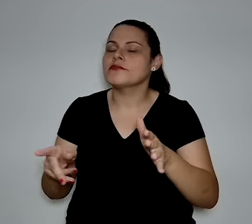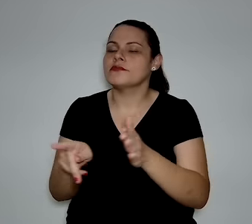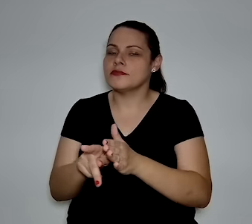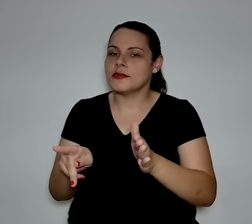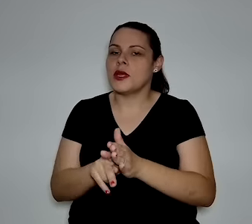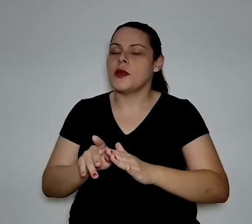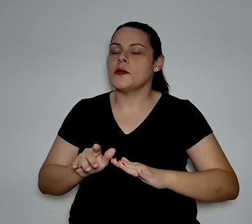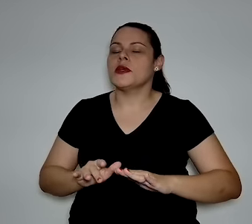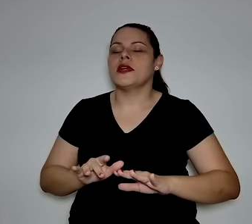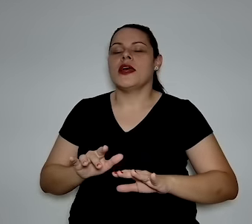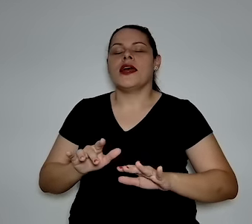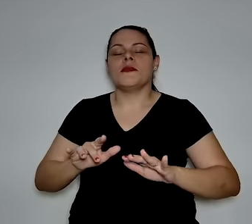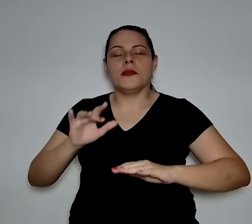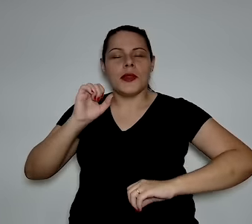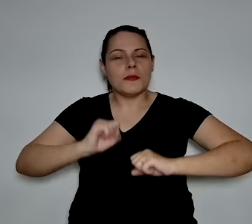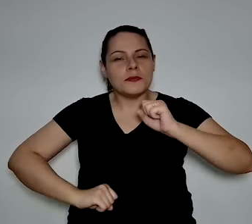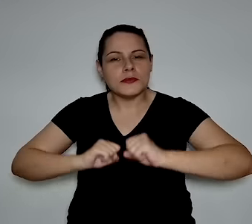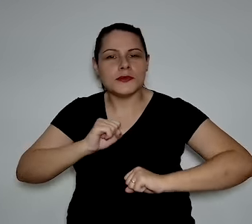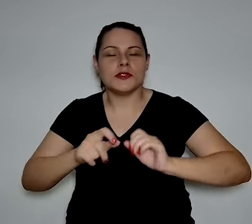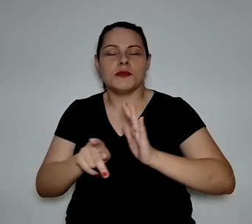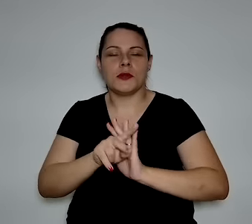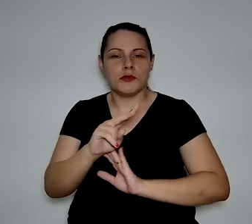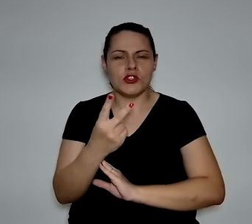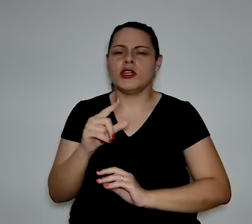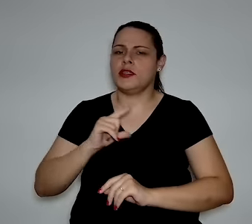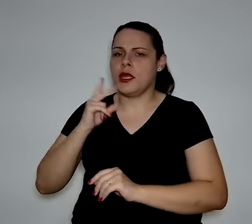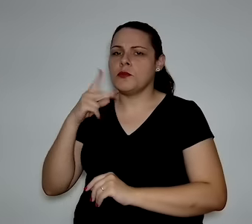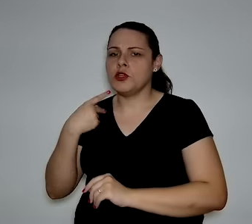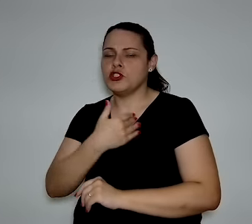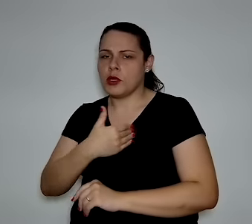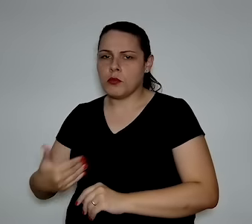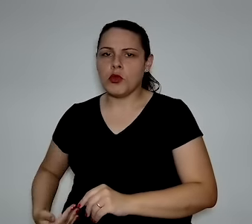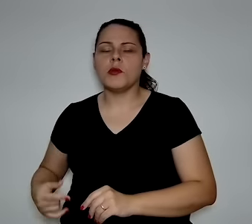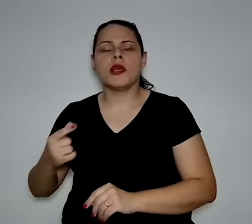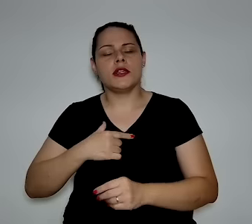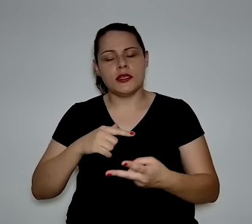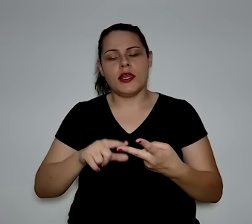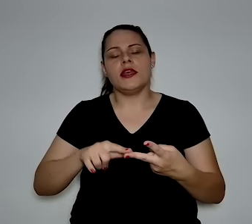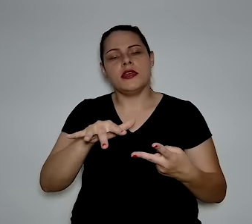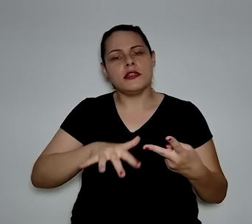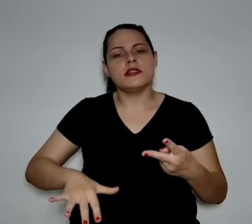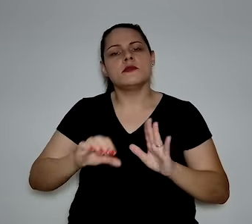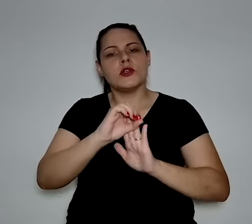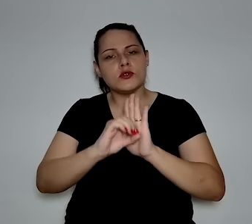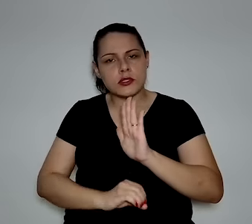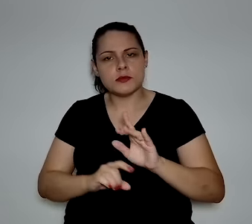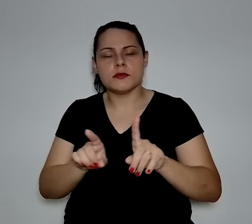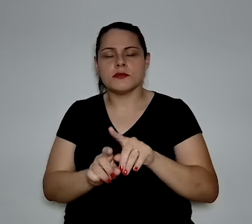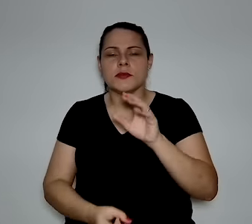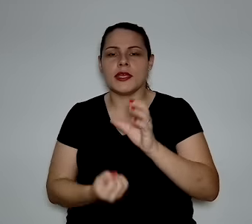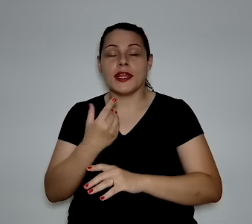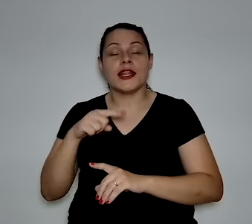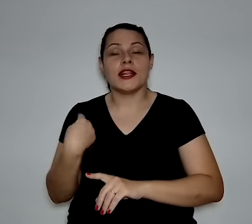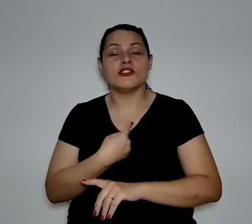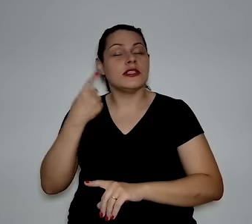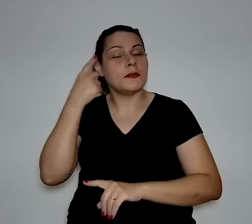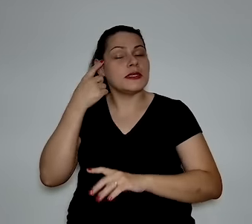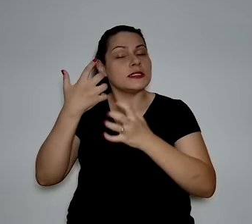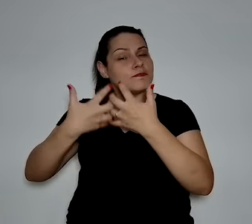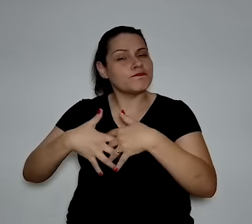para essa indústria do hidrogênio. E tem política pública para fazer isso, tem espaço orçamentário para fazer isso, né? A gente está trabalhando numa